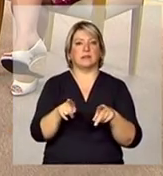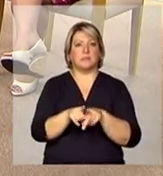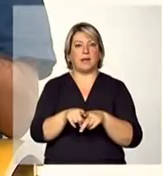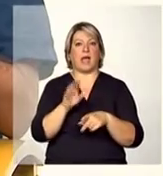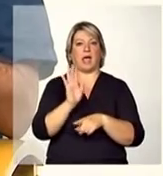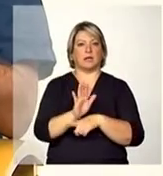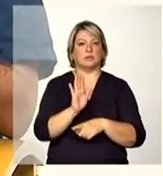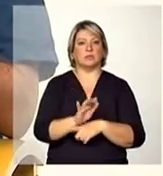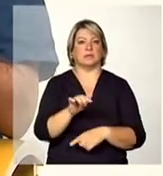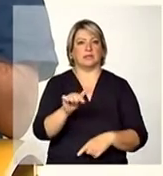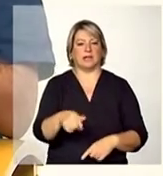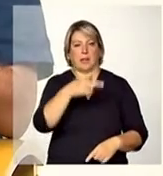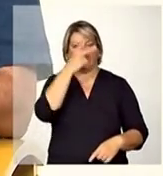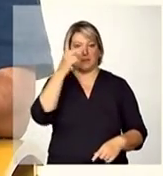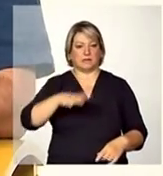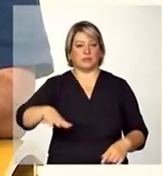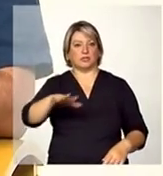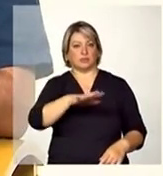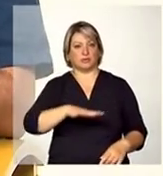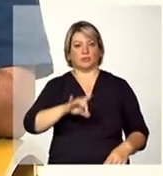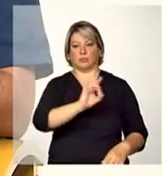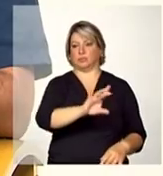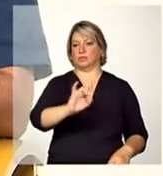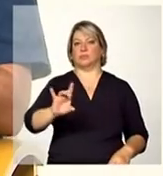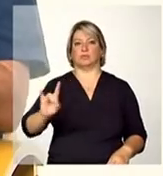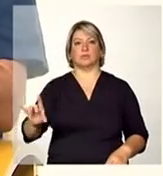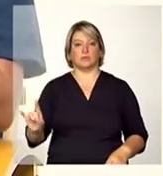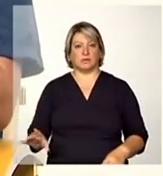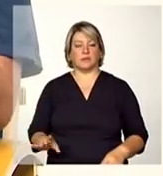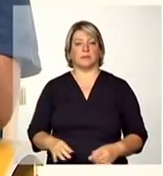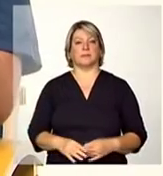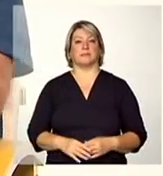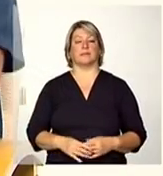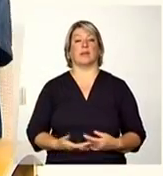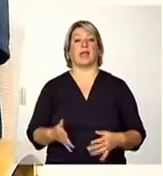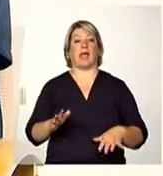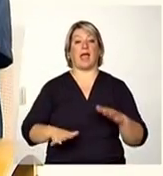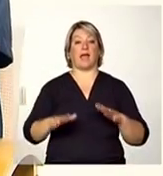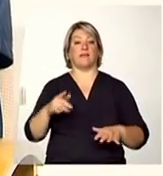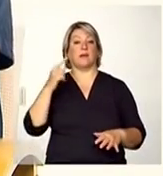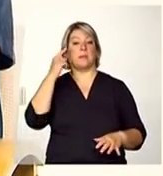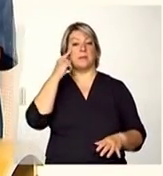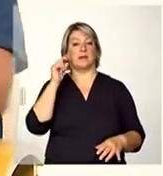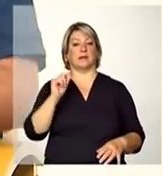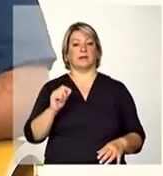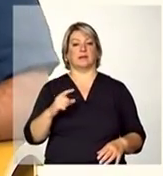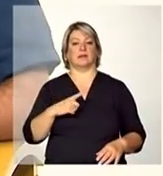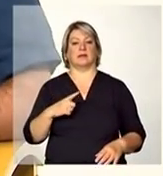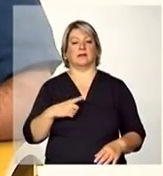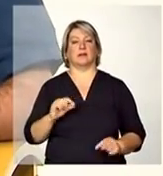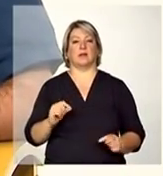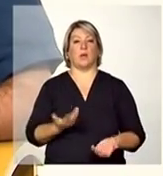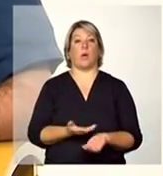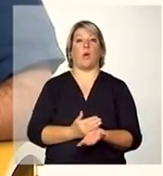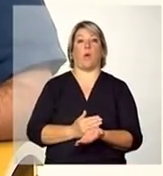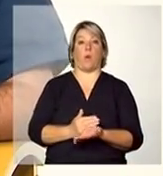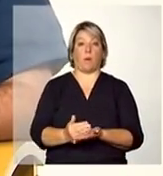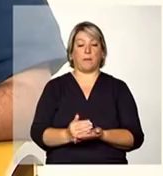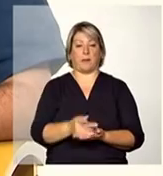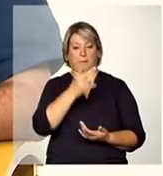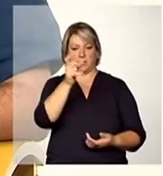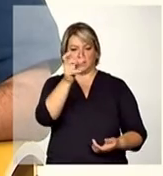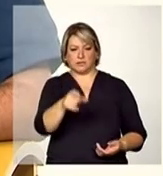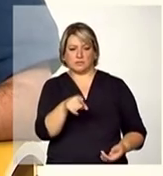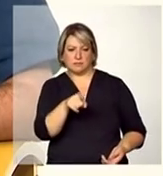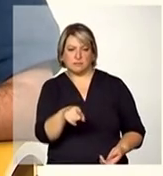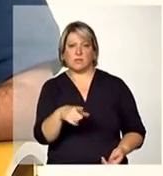realidade dessa individualidade né ou seja as residências elas vão privilegiar as individualidades e a partir do momento que a gente vê que aquela pessoa é uma